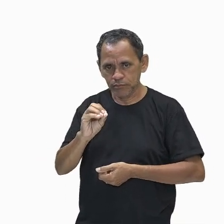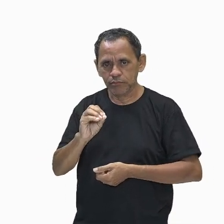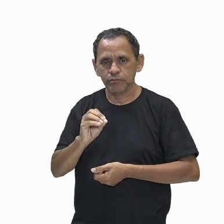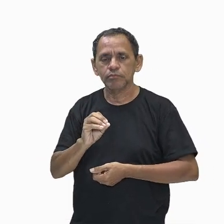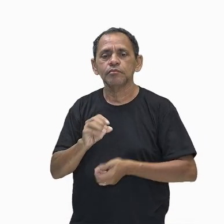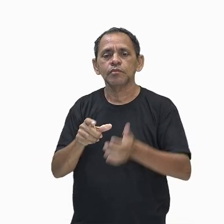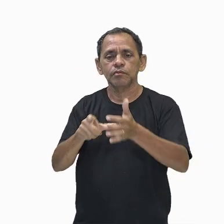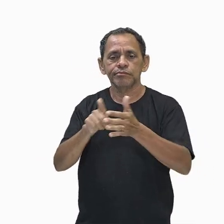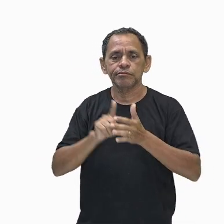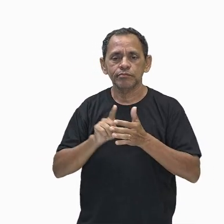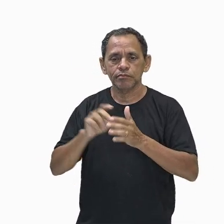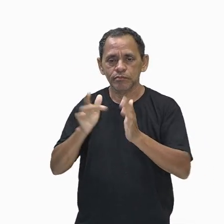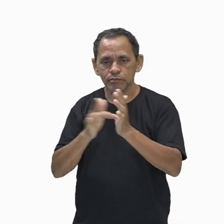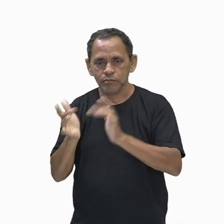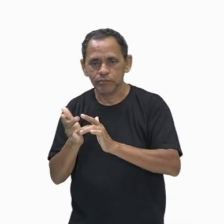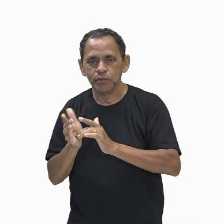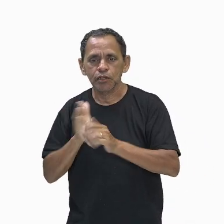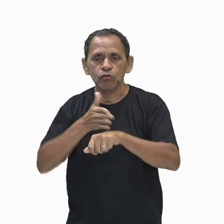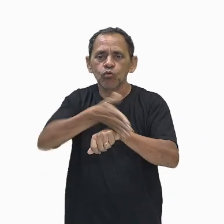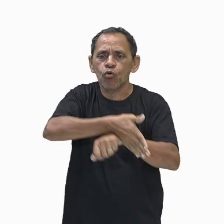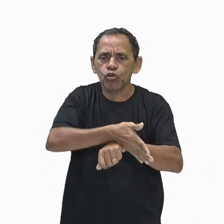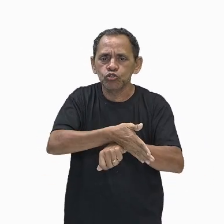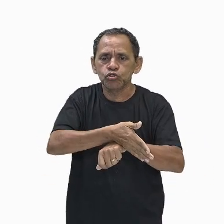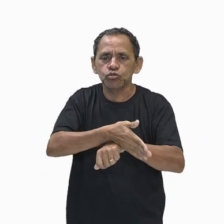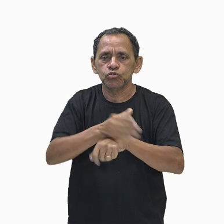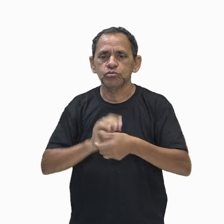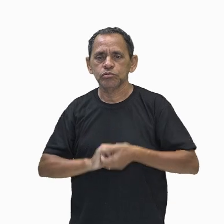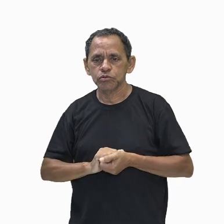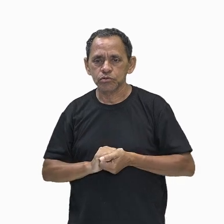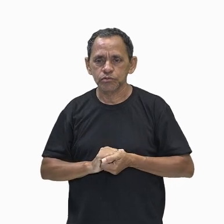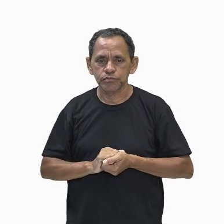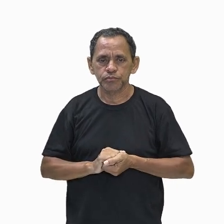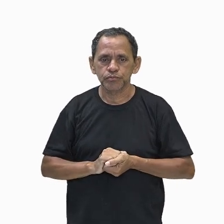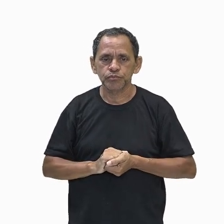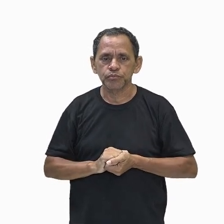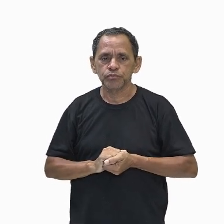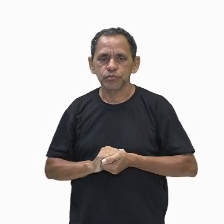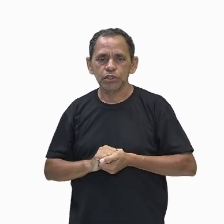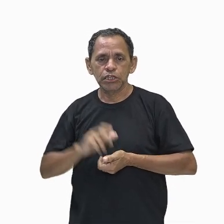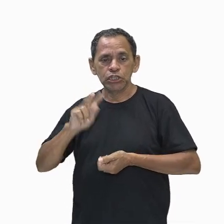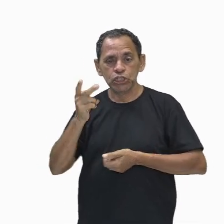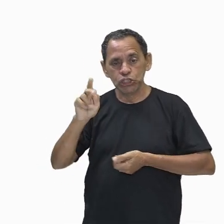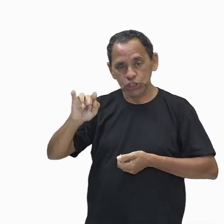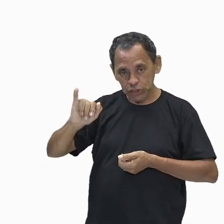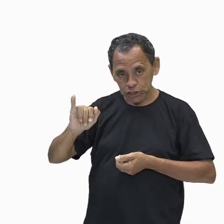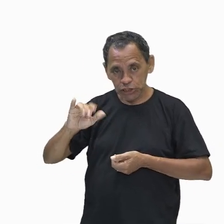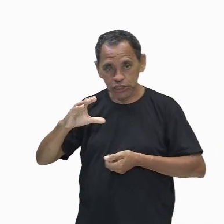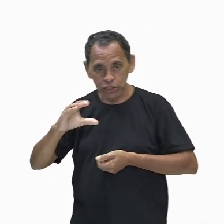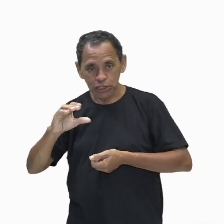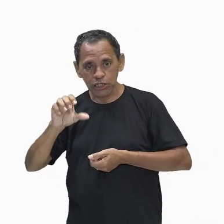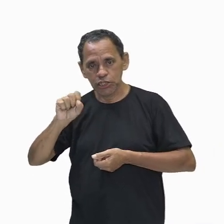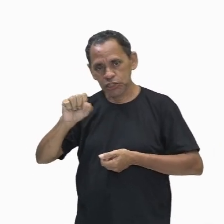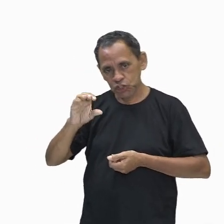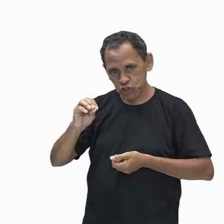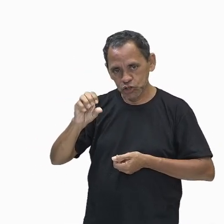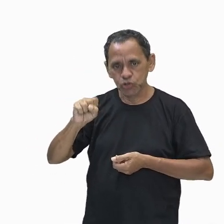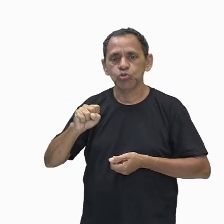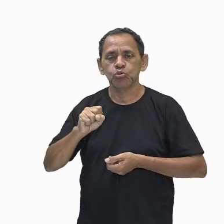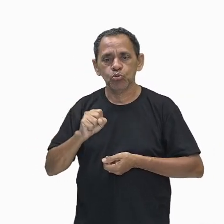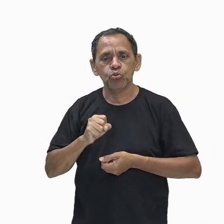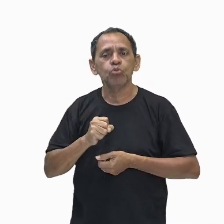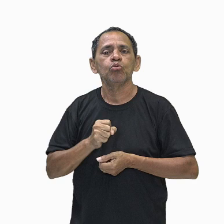invadido pelos Ixos, povos de origem asiática. Eles permaneceram no Egito Antigo até